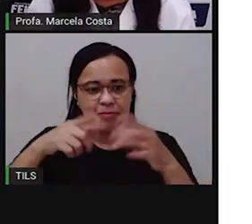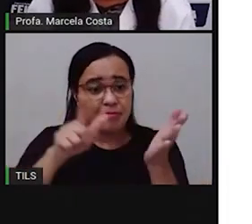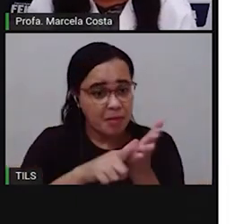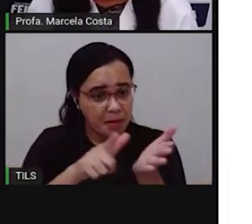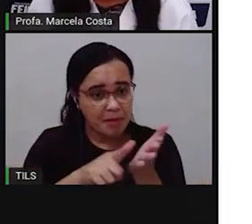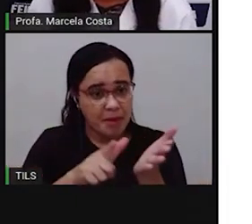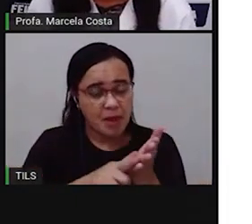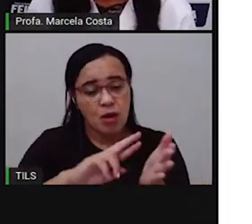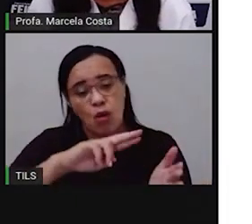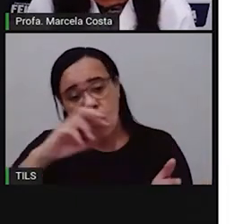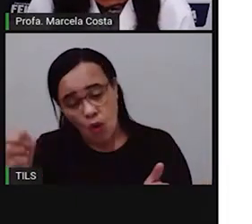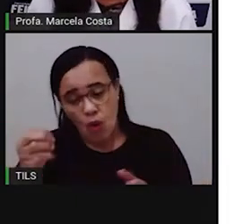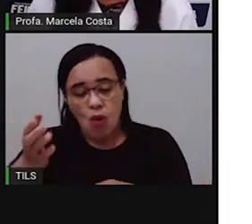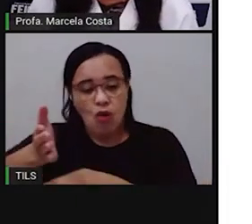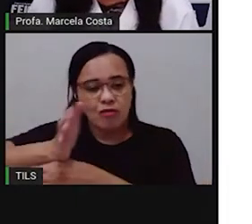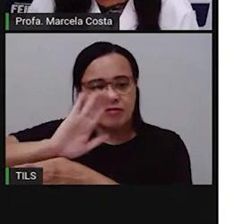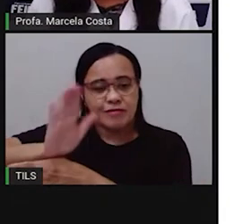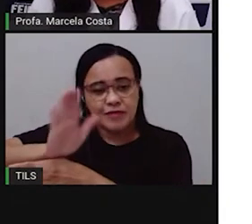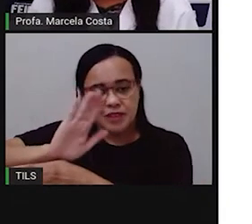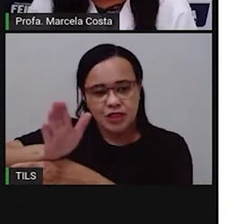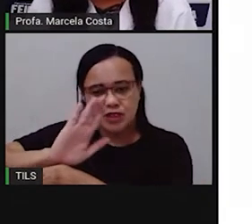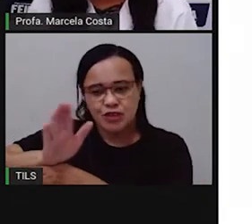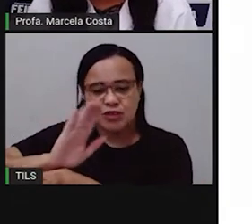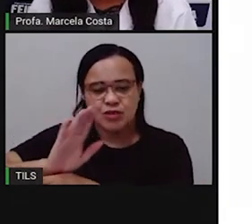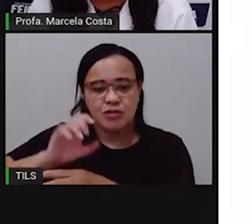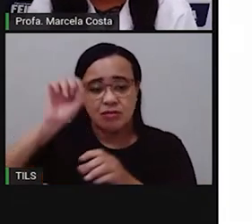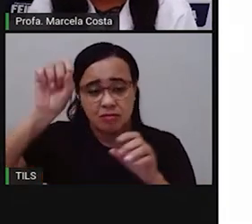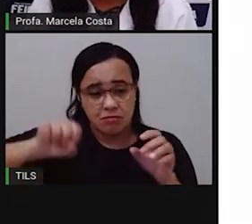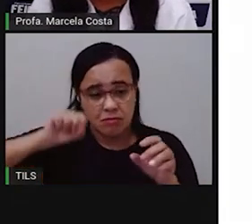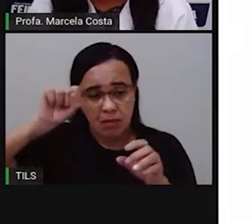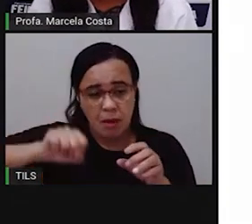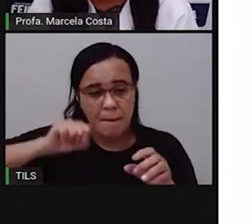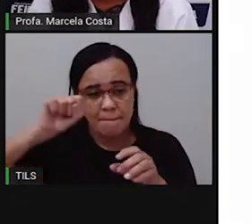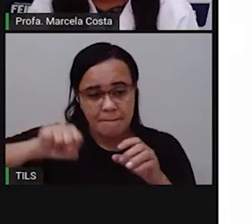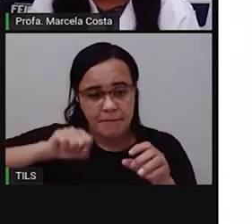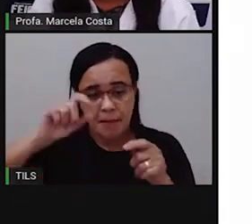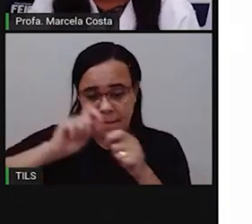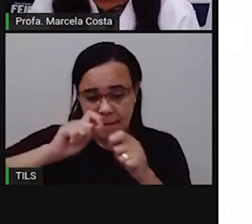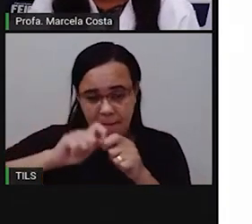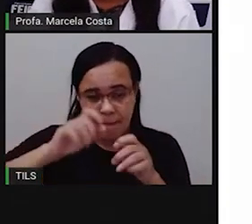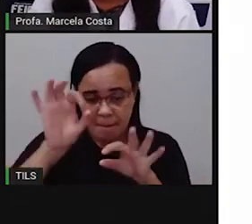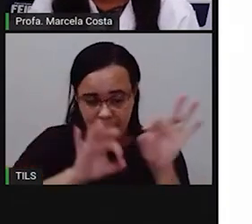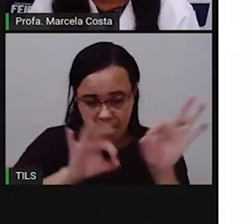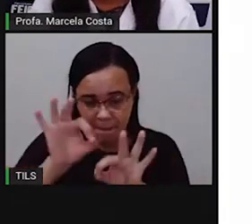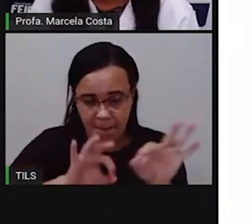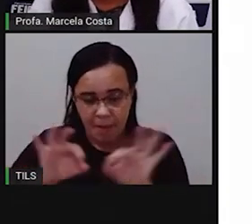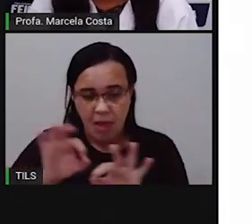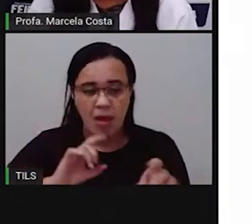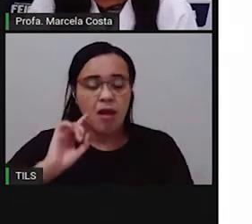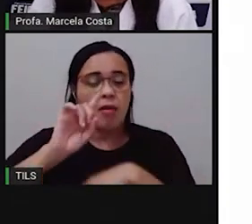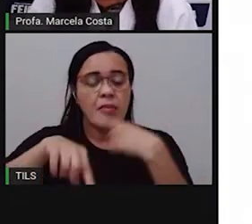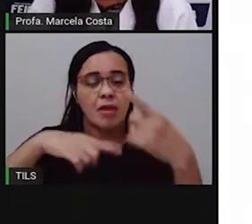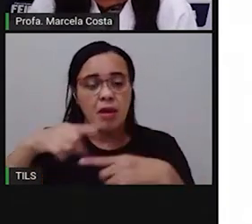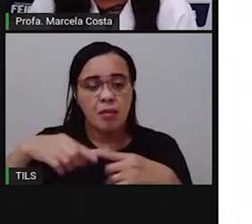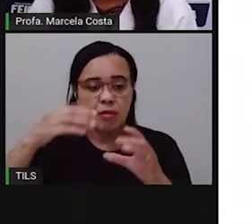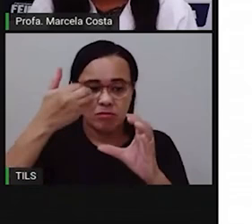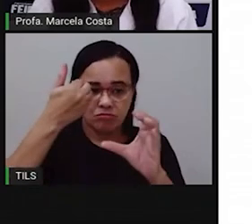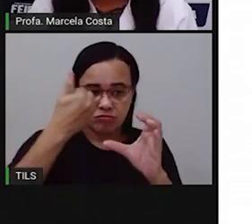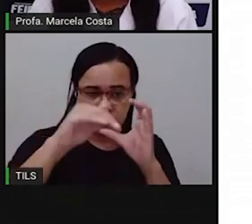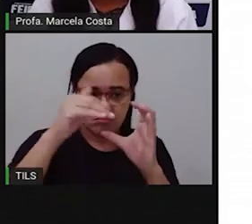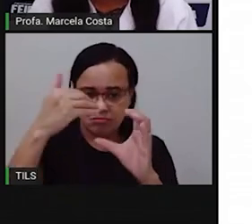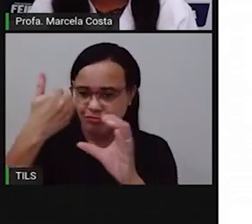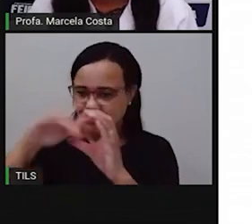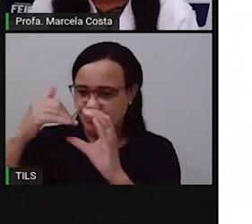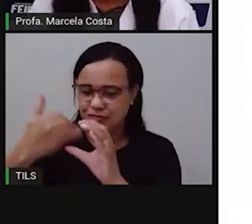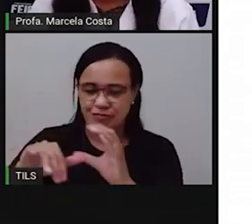Quando terminar, não esqueça de compartilhar com a professora dessa escola, pra que ela acompanhe o seu desenvolvimento